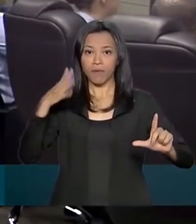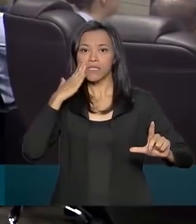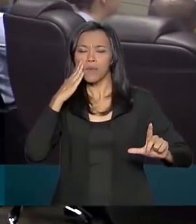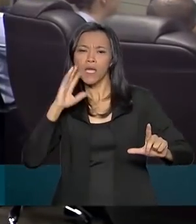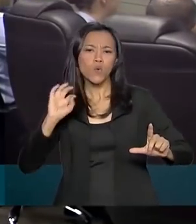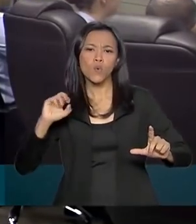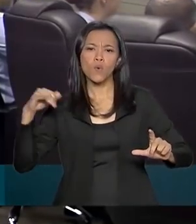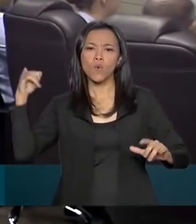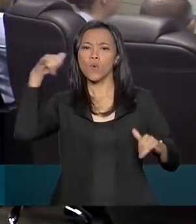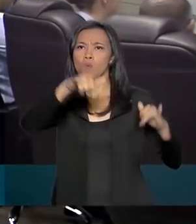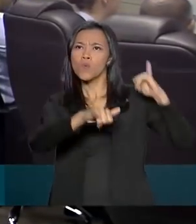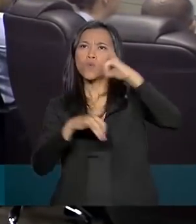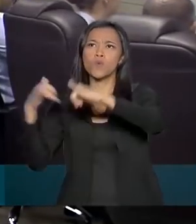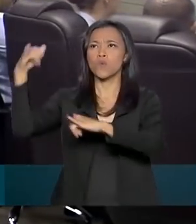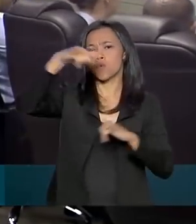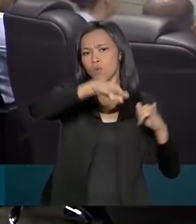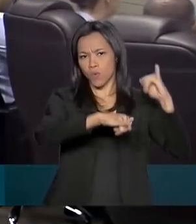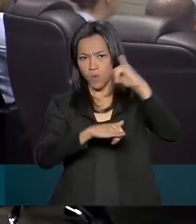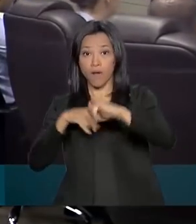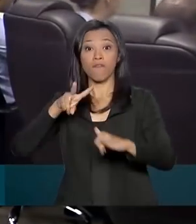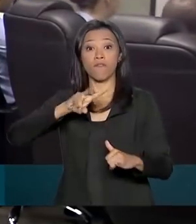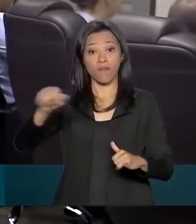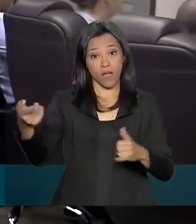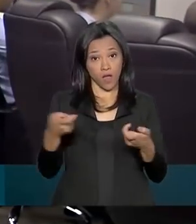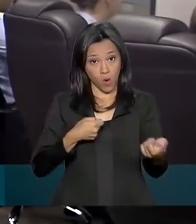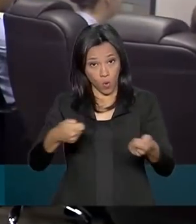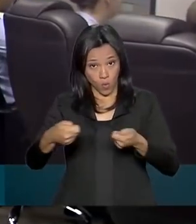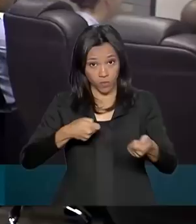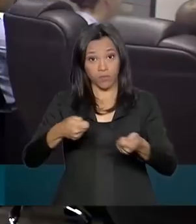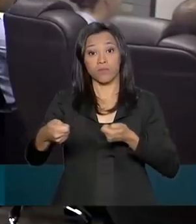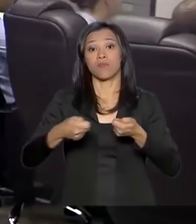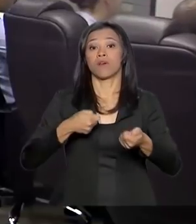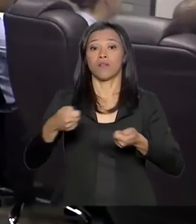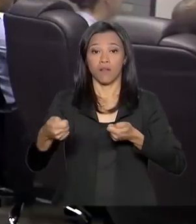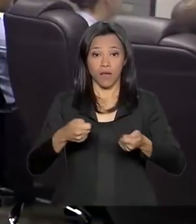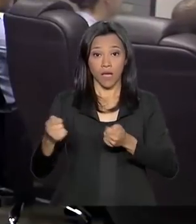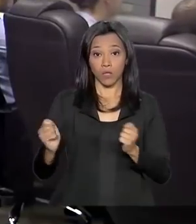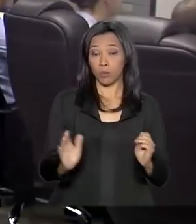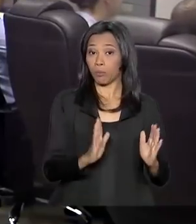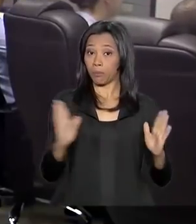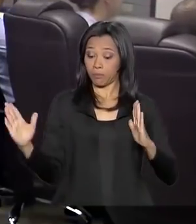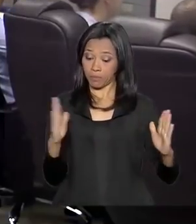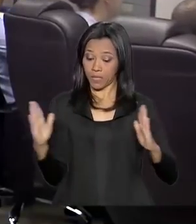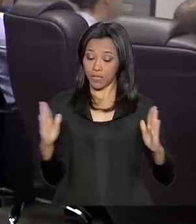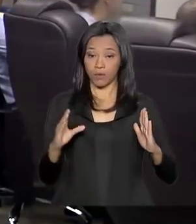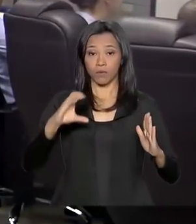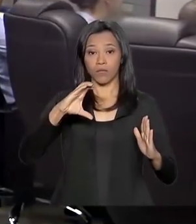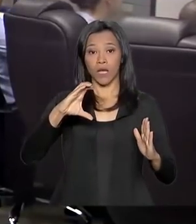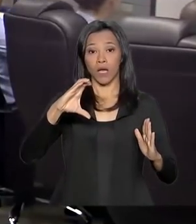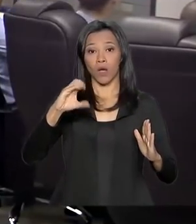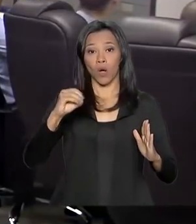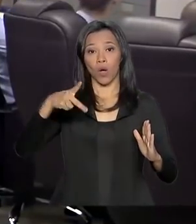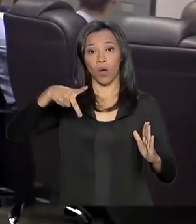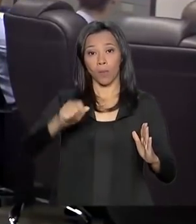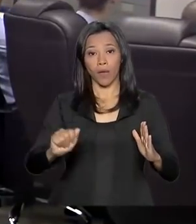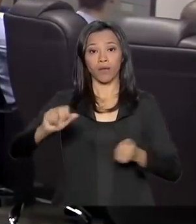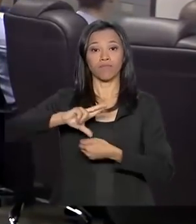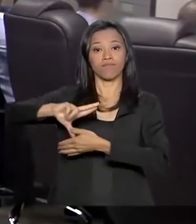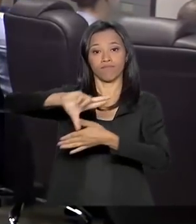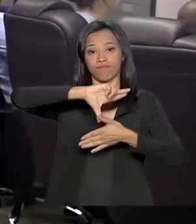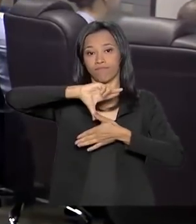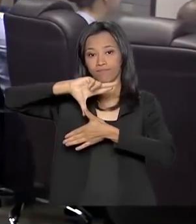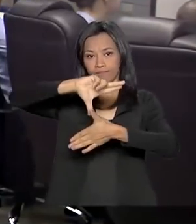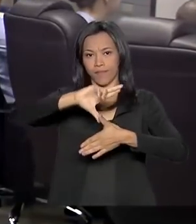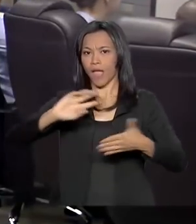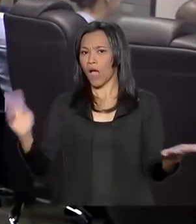Rio de Janeiro vai monitorar e gerenciar operações de aviação civil durante a Copa América. A competição acontece em